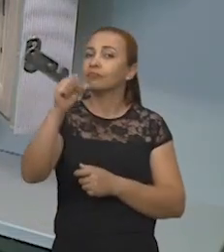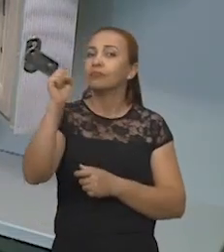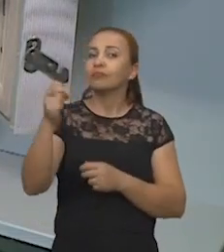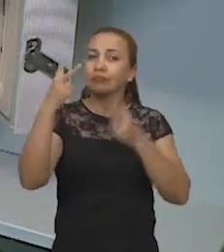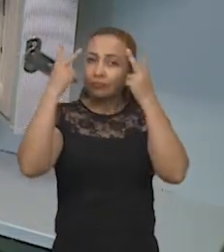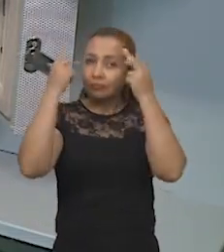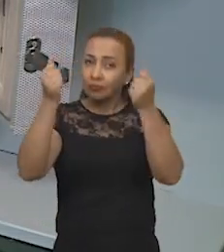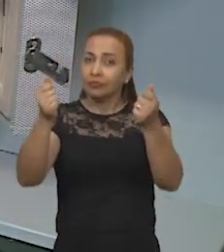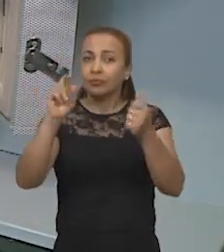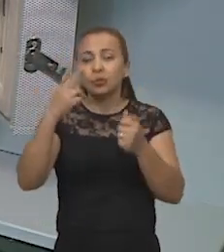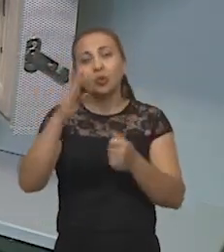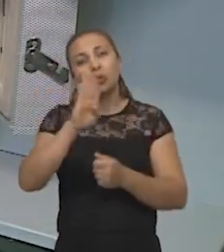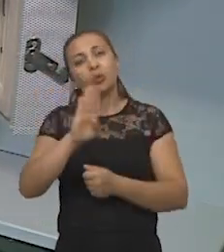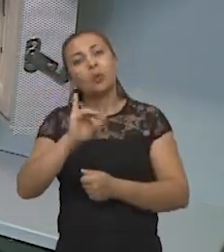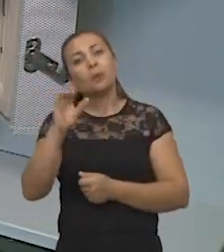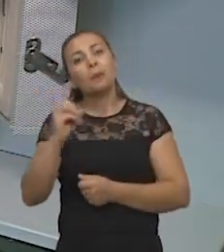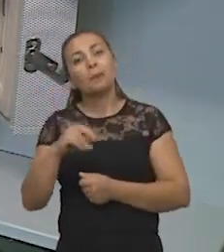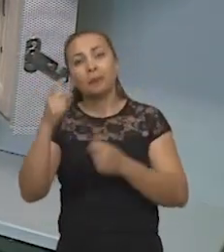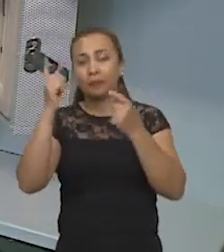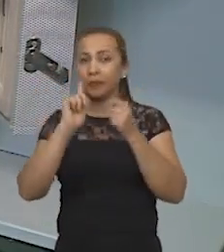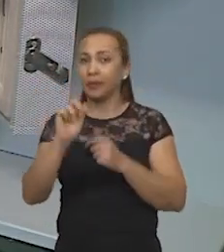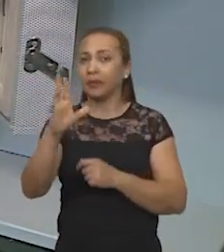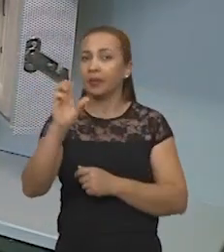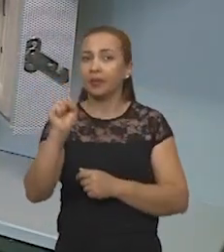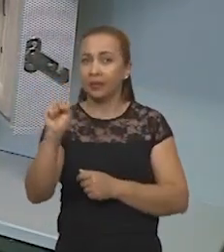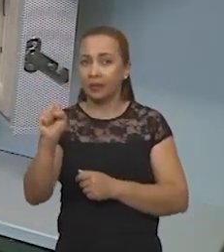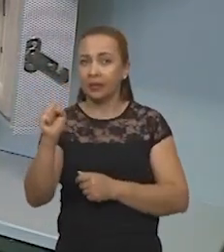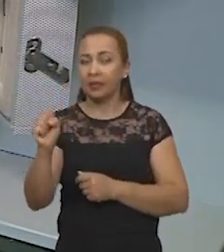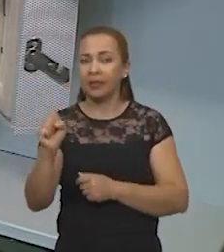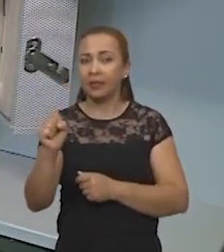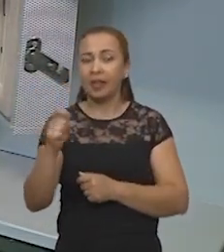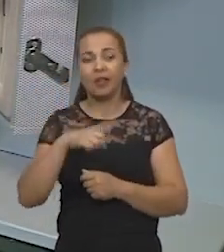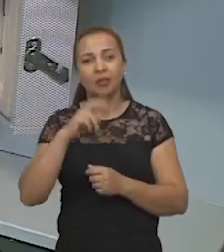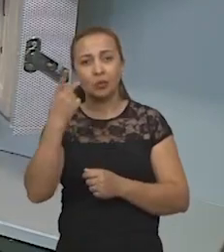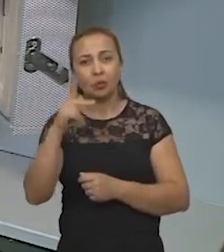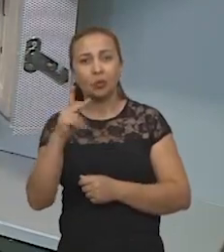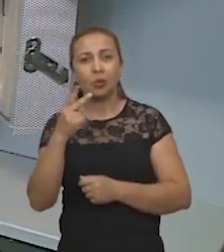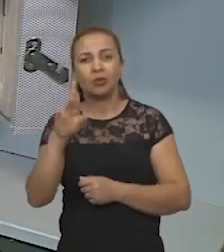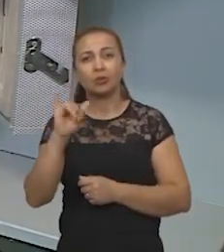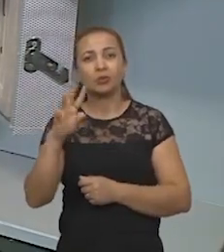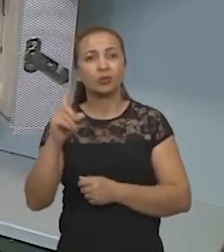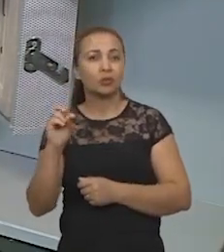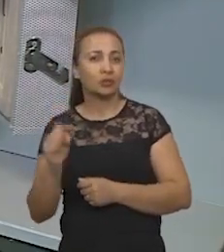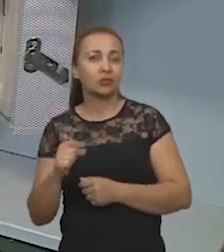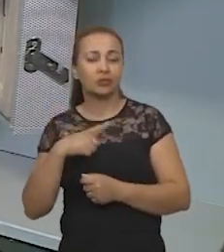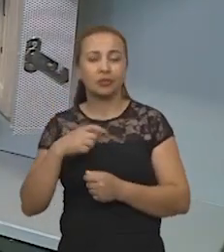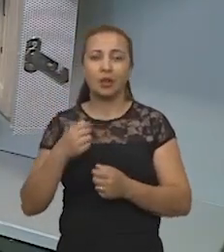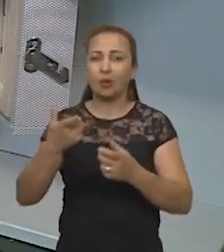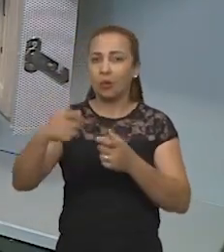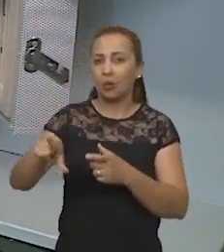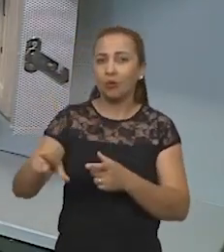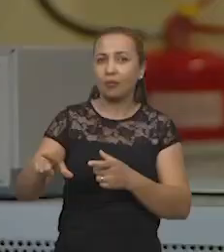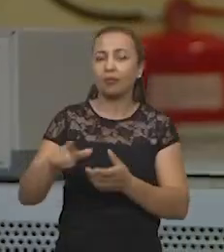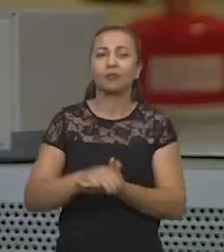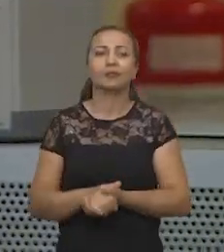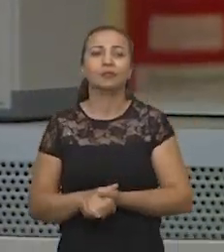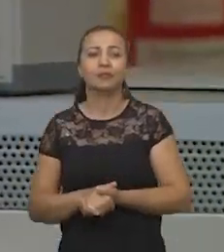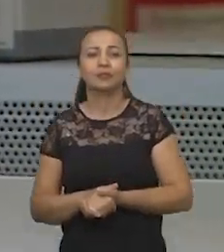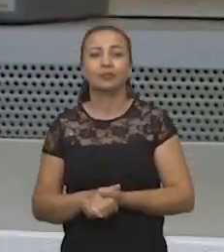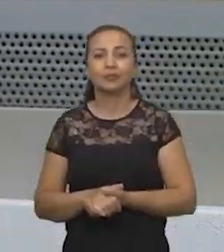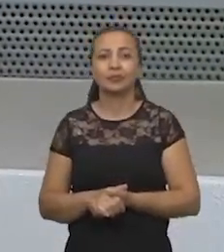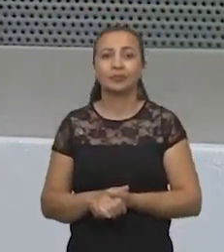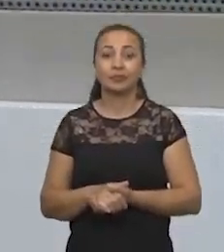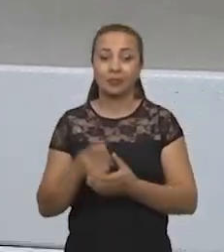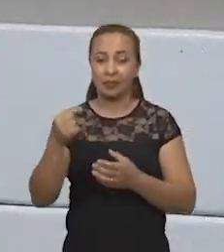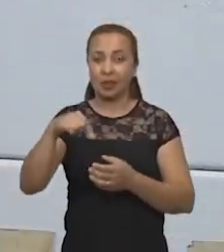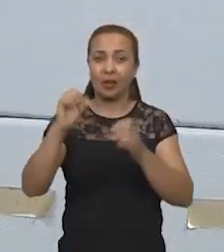natural, como também de um biogás. Questão que está muito forte hoje, a questão do hidrogênio verde, obtido uma fonte renovável. Então